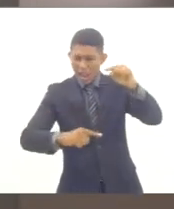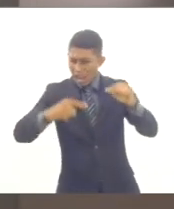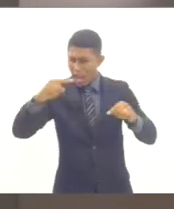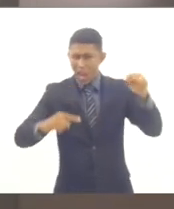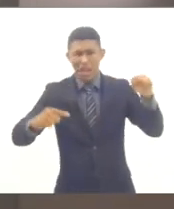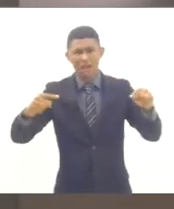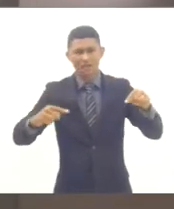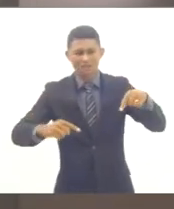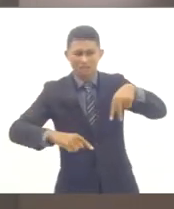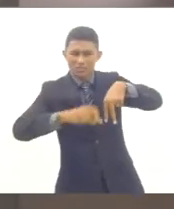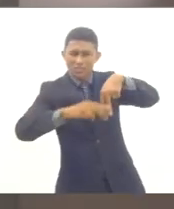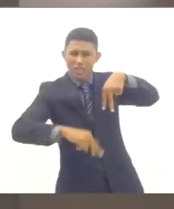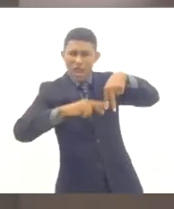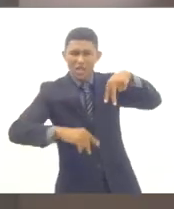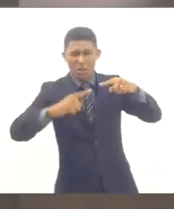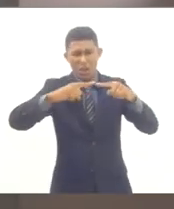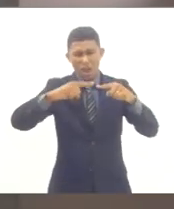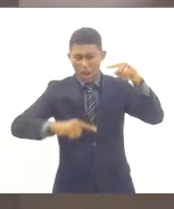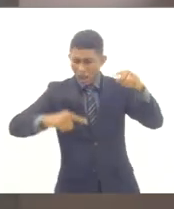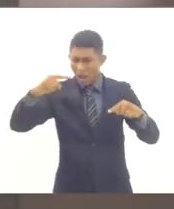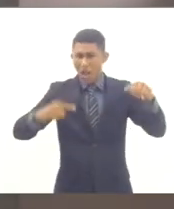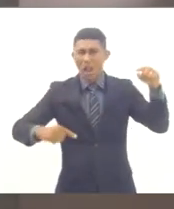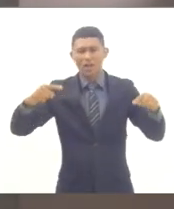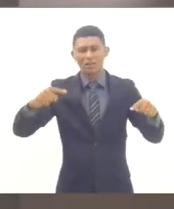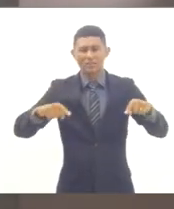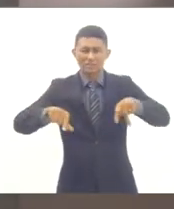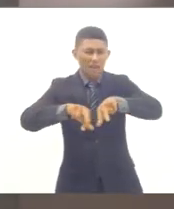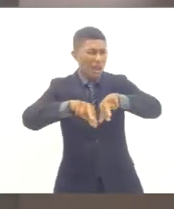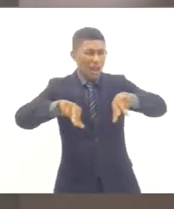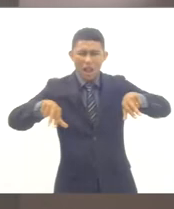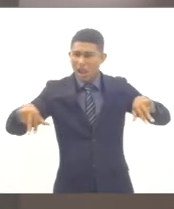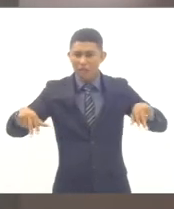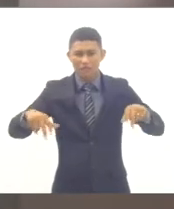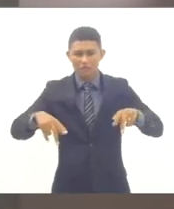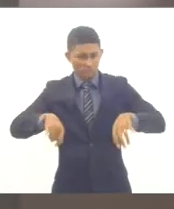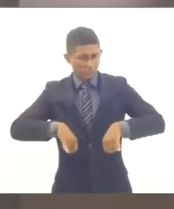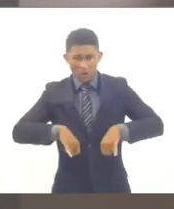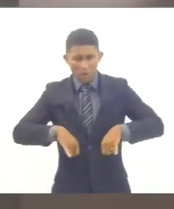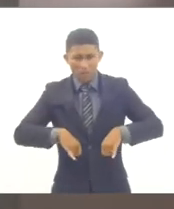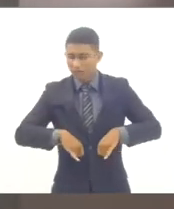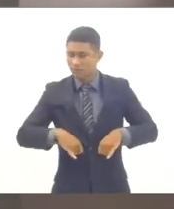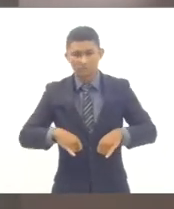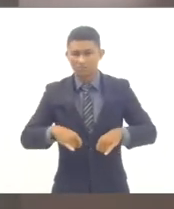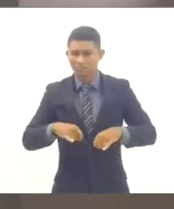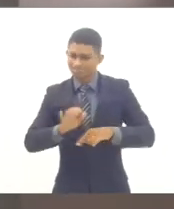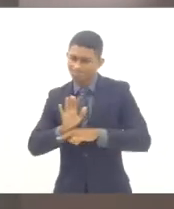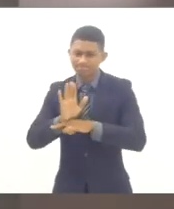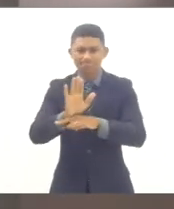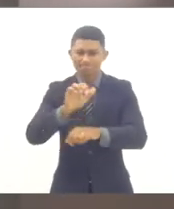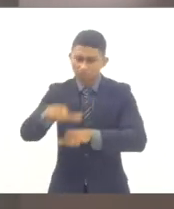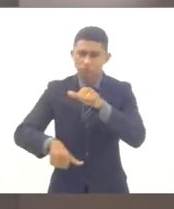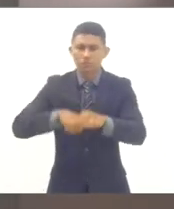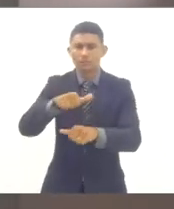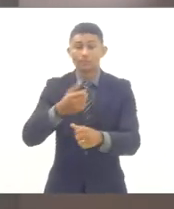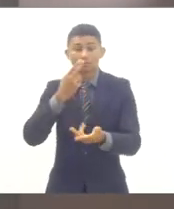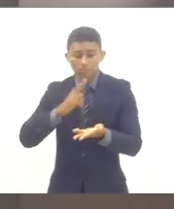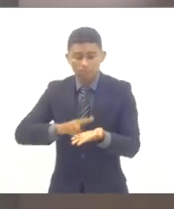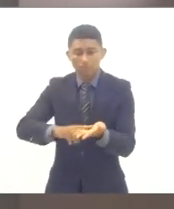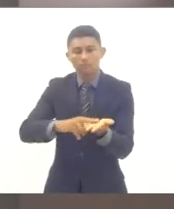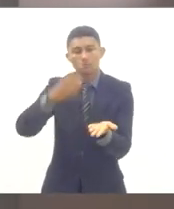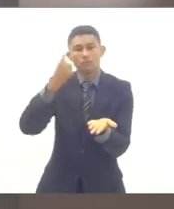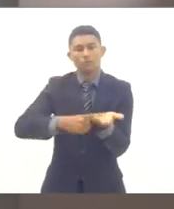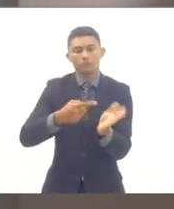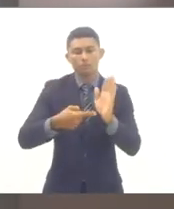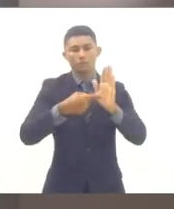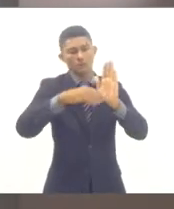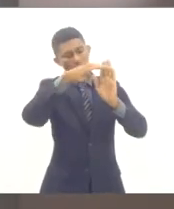gênero e regionais que afetam o direito à educação das meninas. A Carta Compromisso apresenta uma agenda para a construção